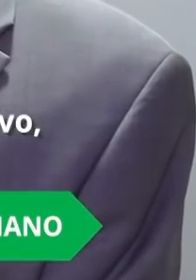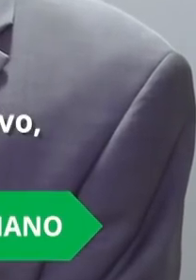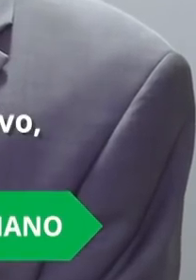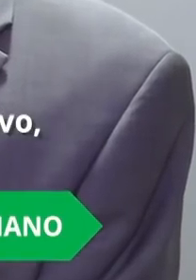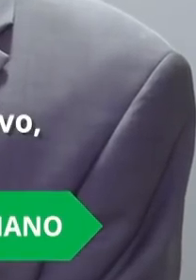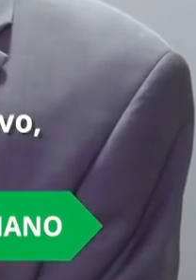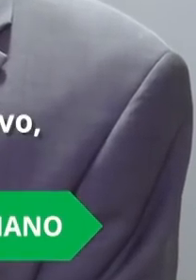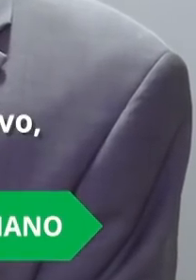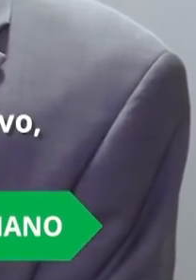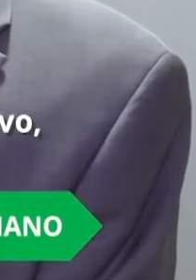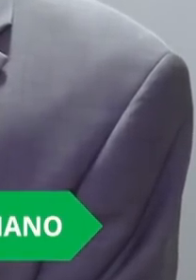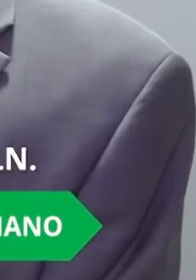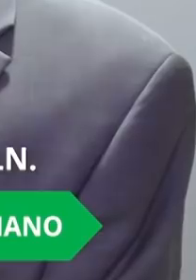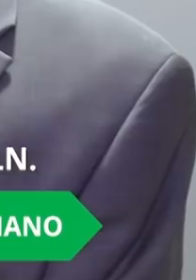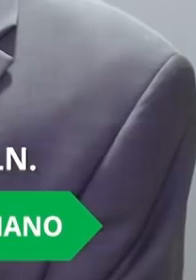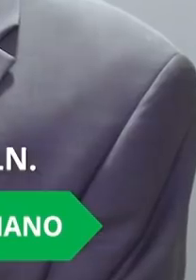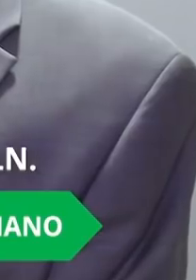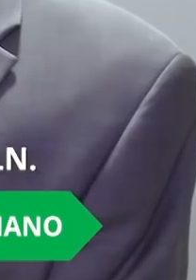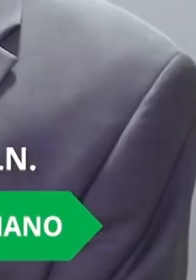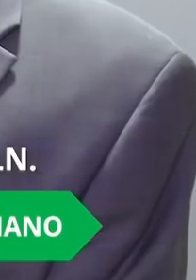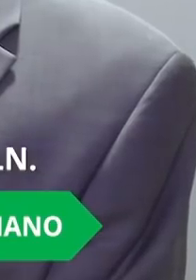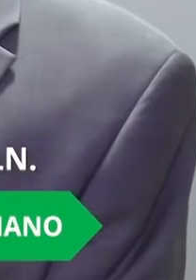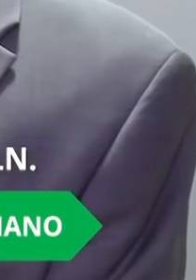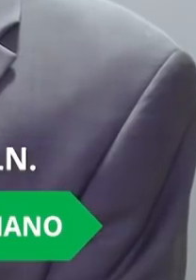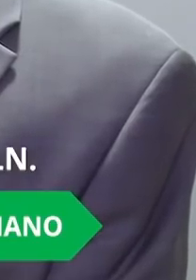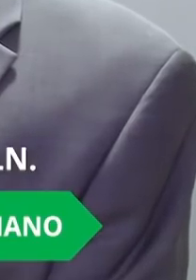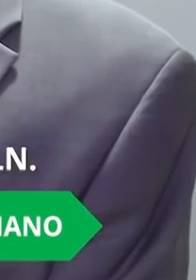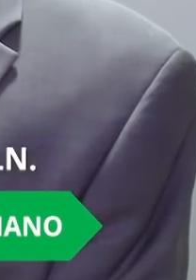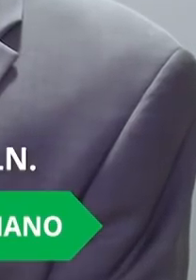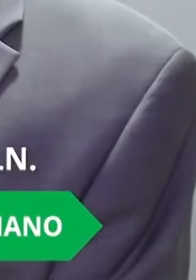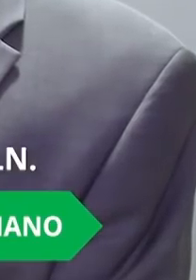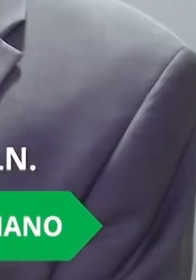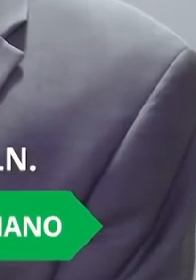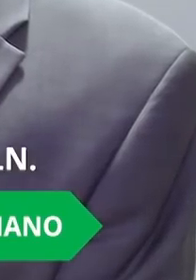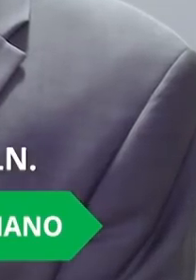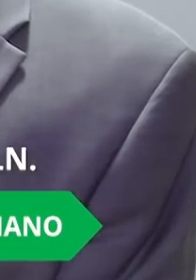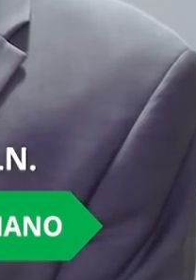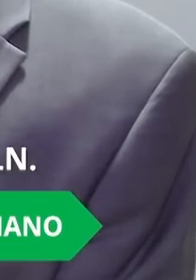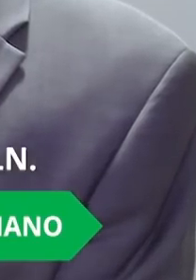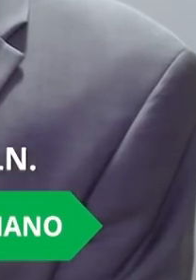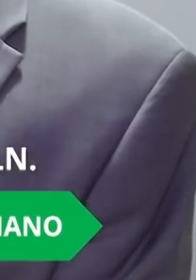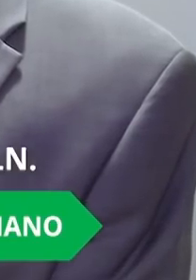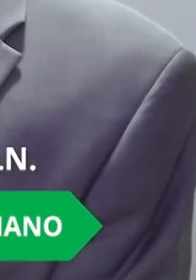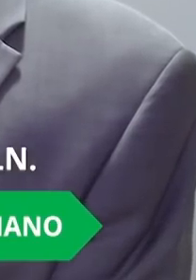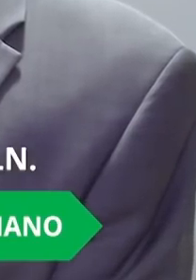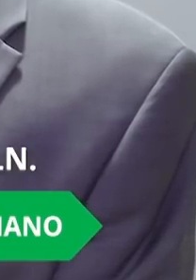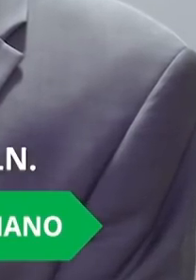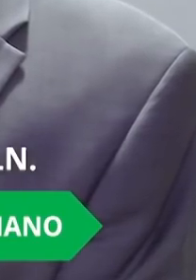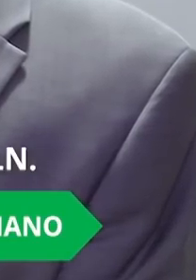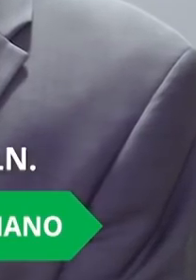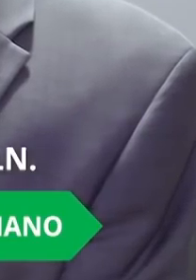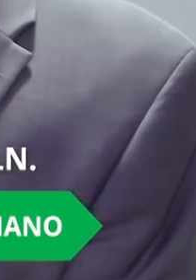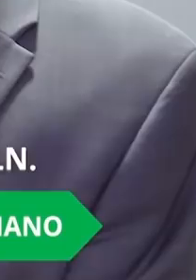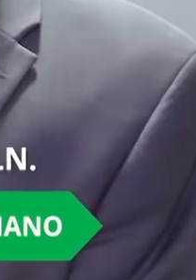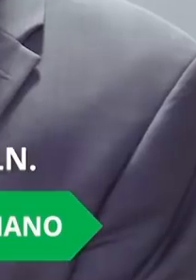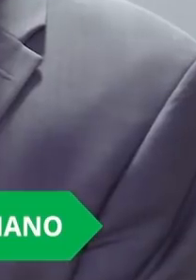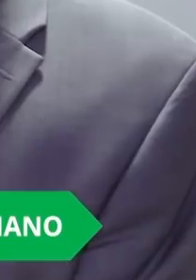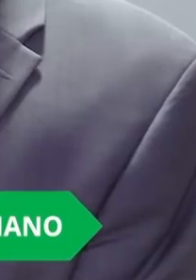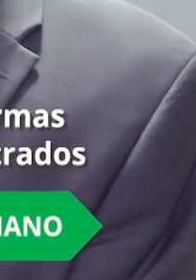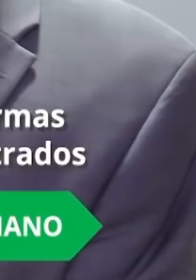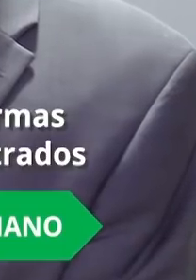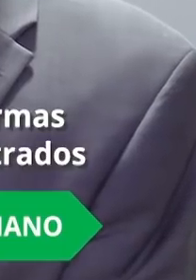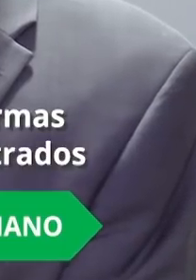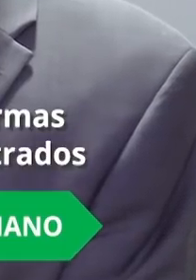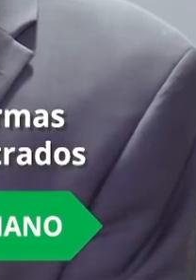tendo em vista o ataque terrorista que o seu país sofreu no dia de ontem, por parte do Exército de Libertação Nacional, ELN.